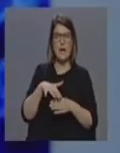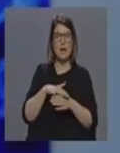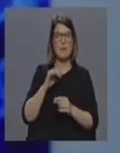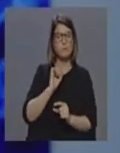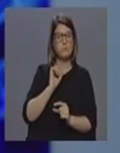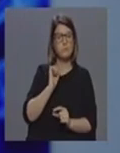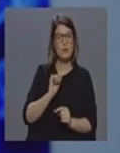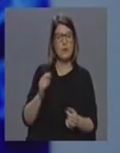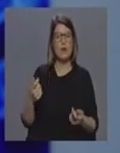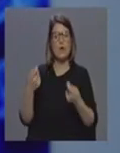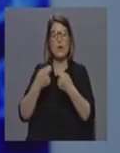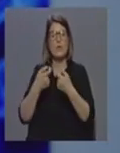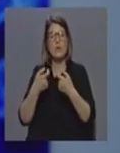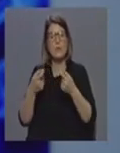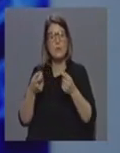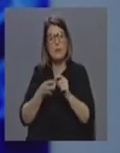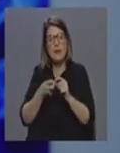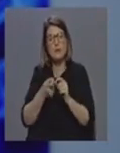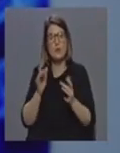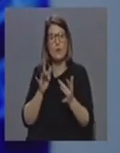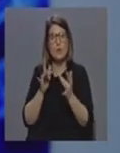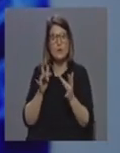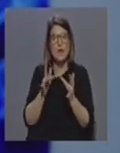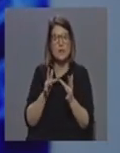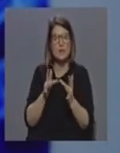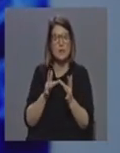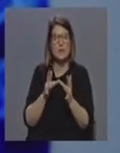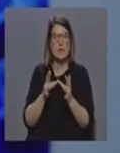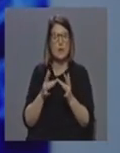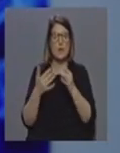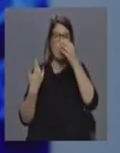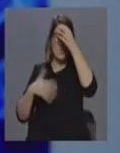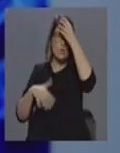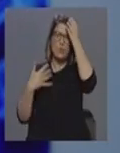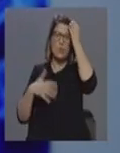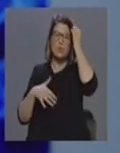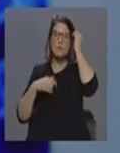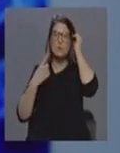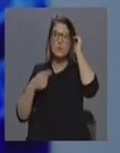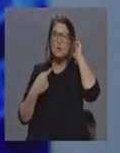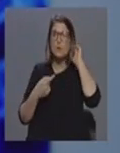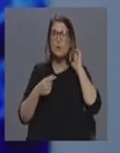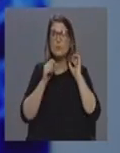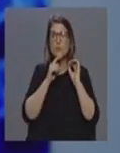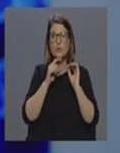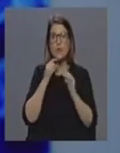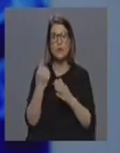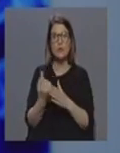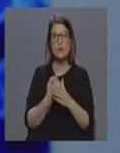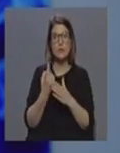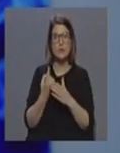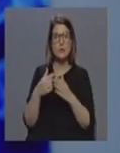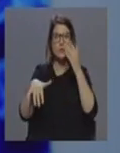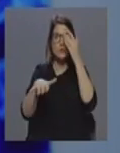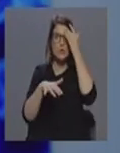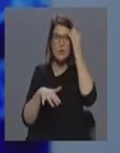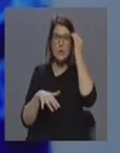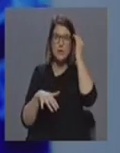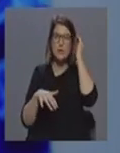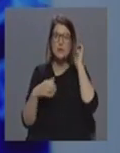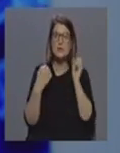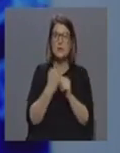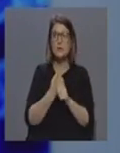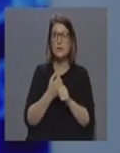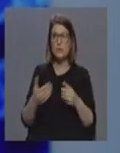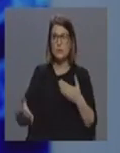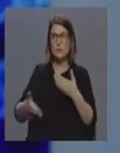contato próximos ou a quantidade de contatos próximos era de tal forma que, entretanto, tivemos em cima da mesa a possibilidade do isolamento local e o encerramento de serviços. Logo